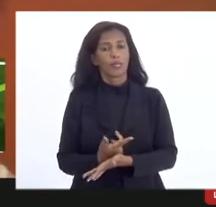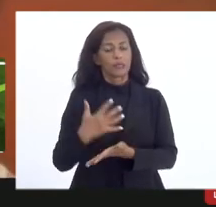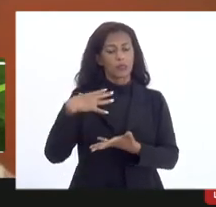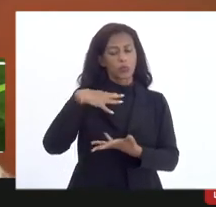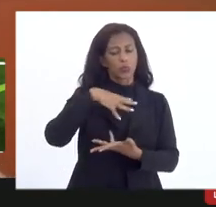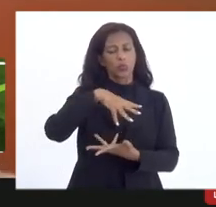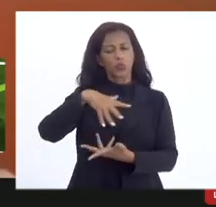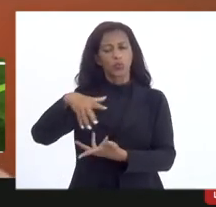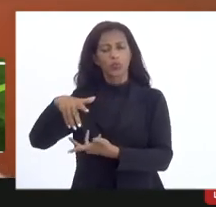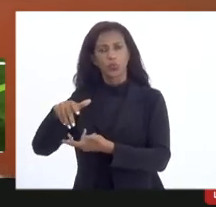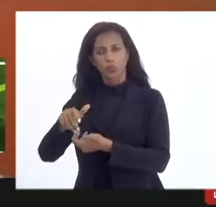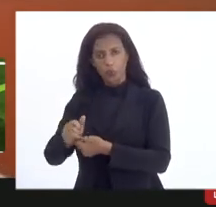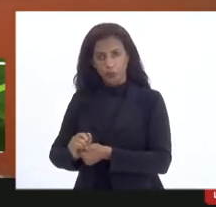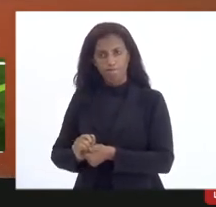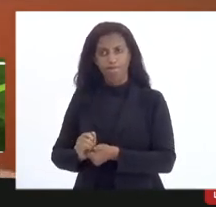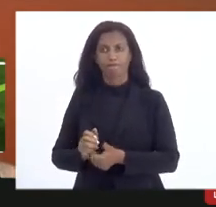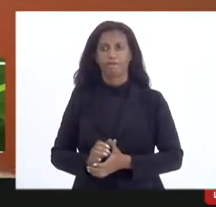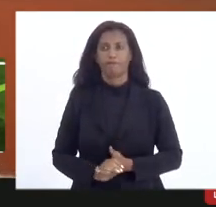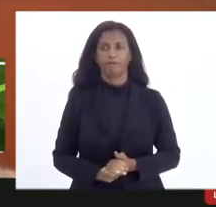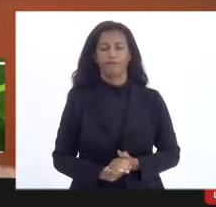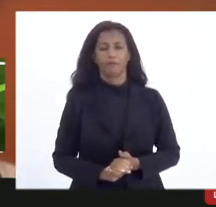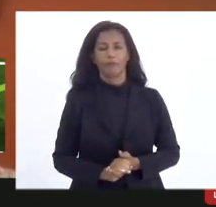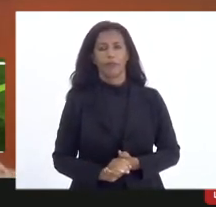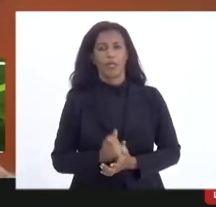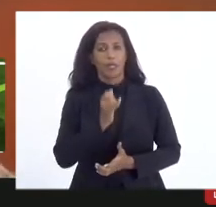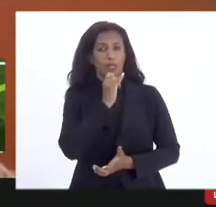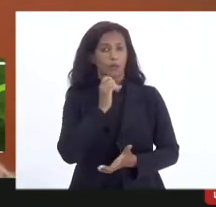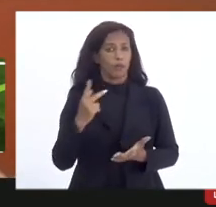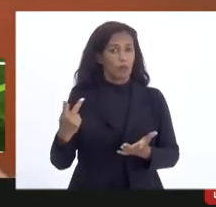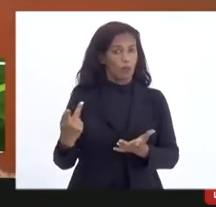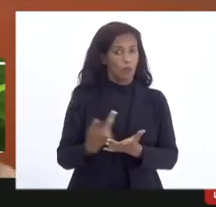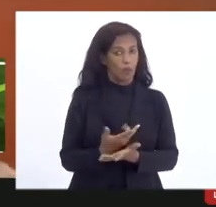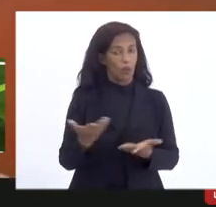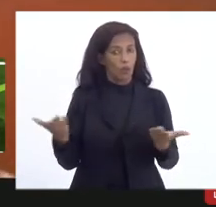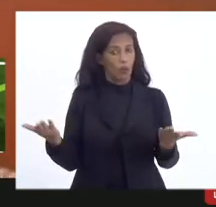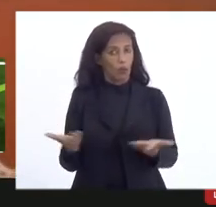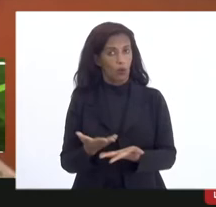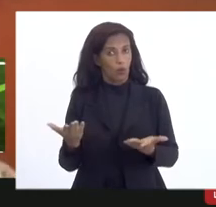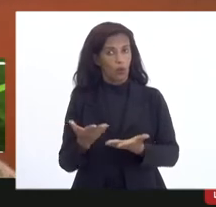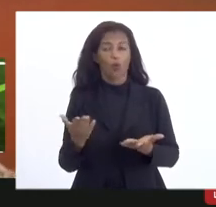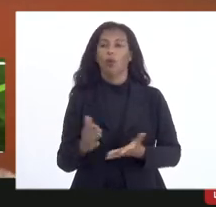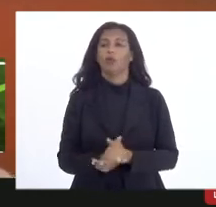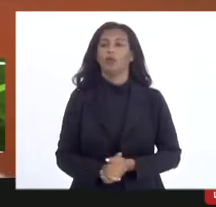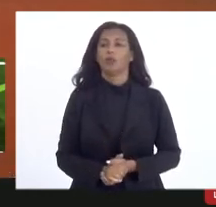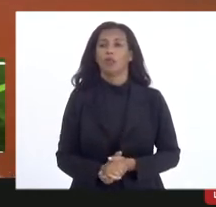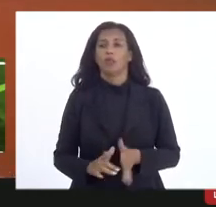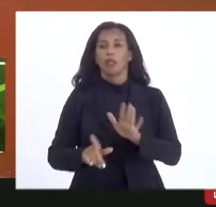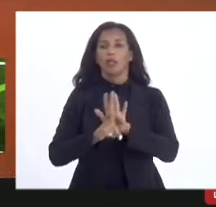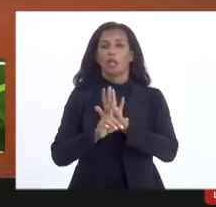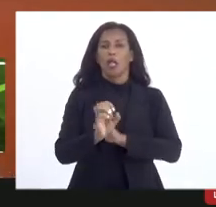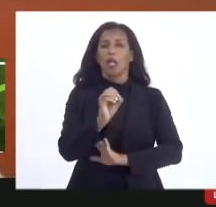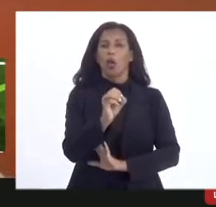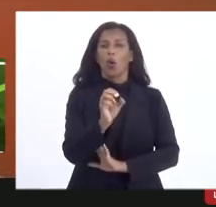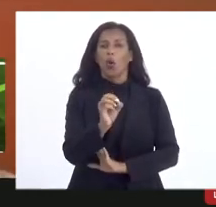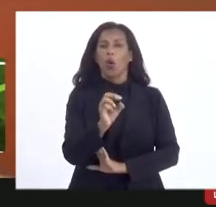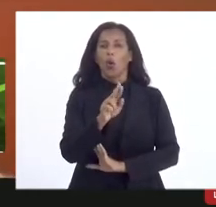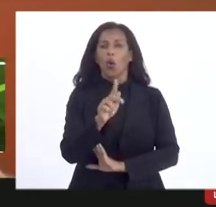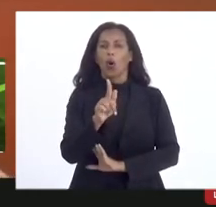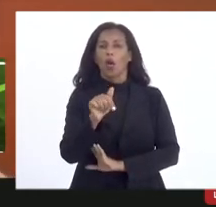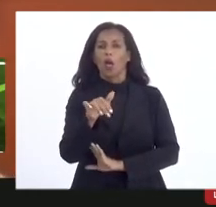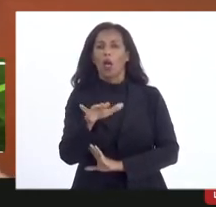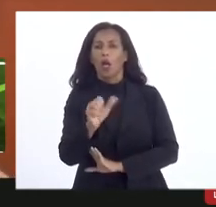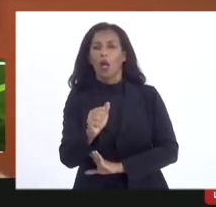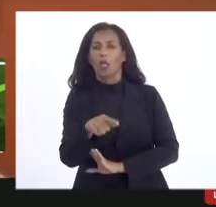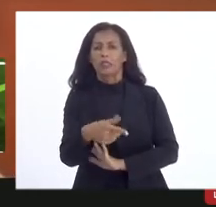internacionalmente a exemplo do que acontece hoje na Mirosch na lei orgânica essa